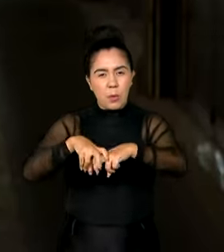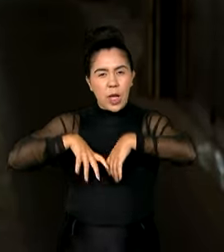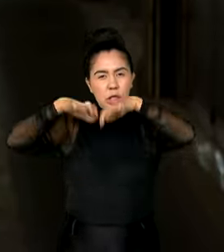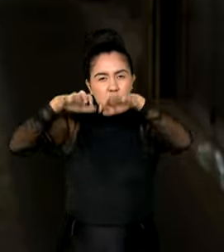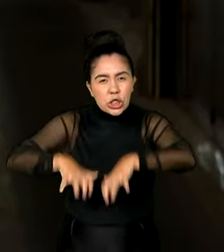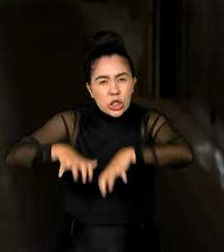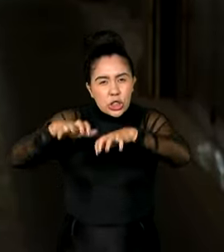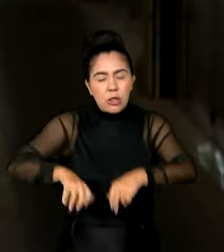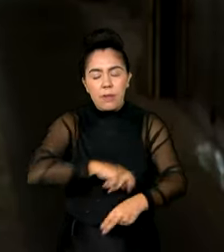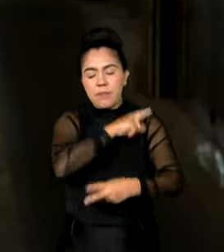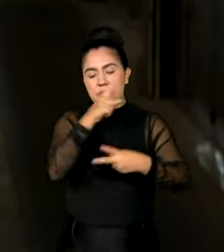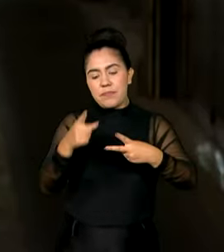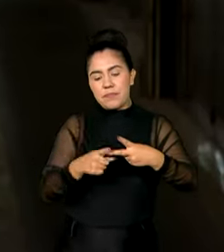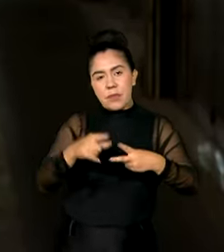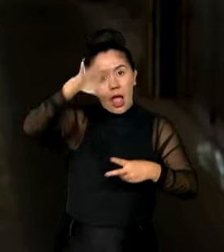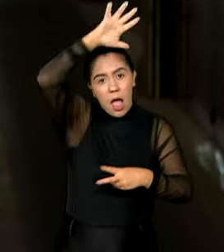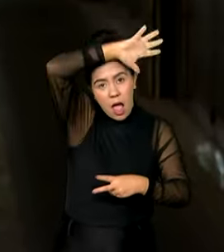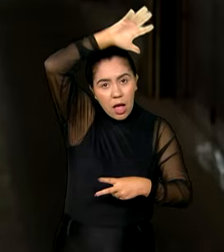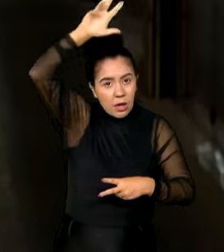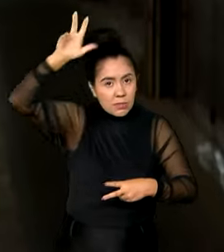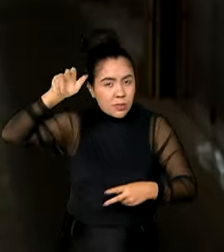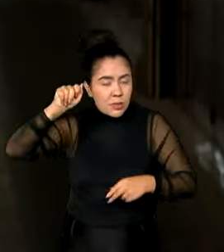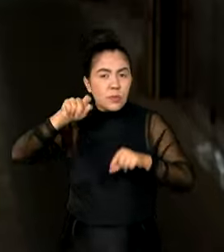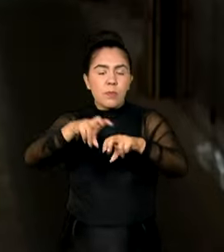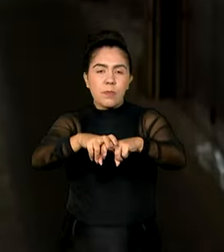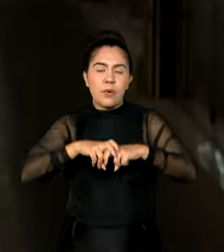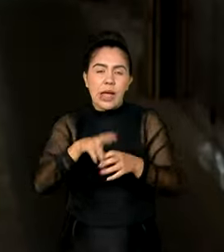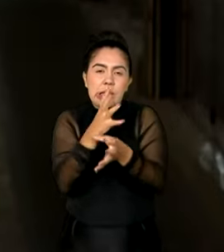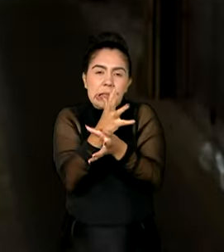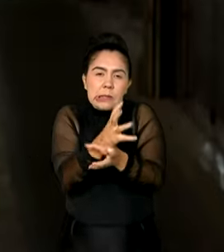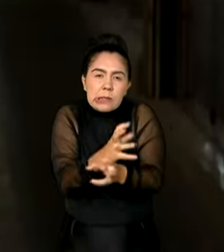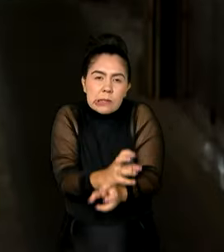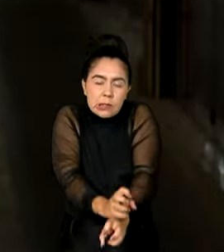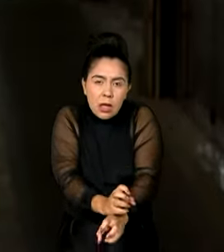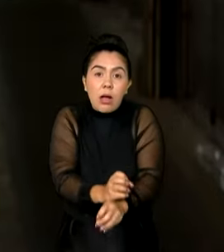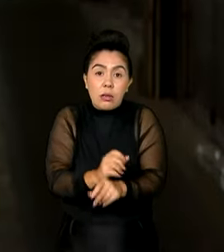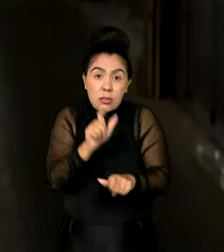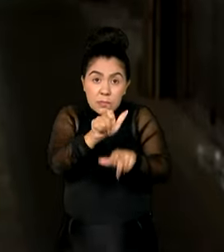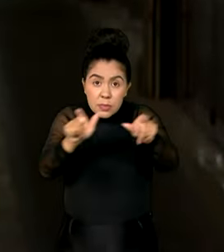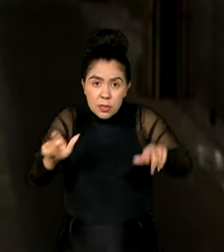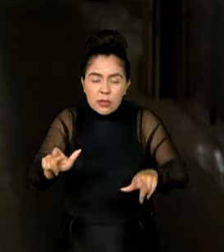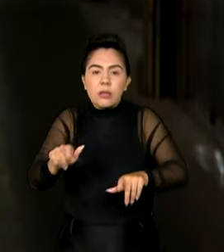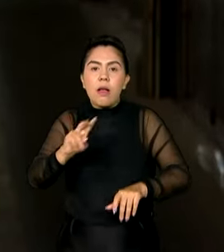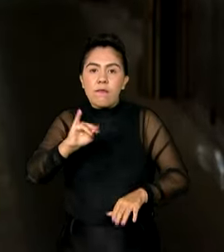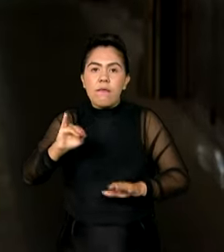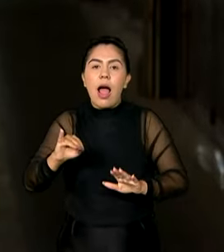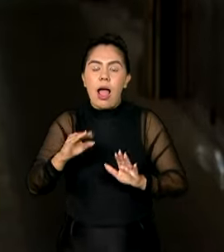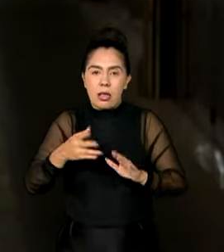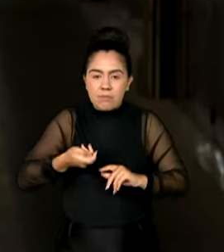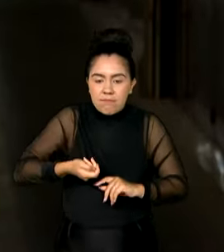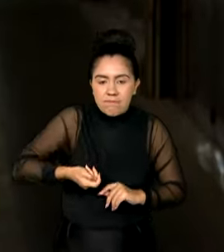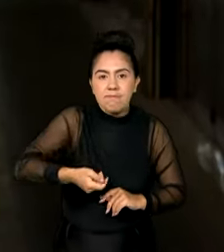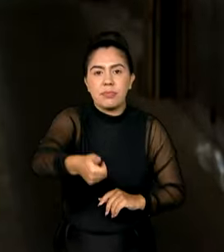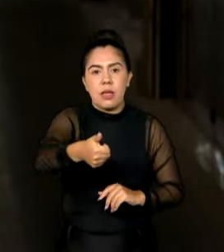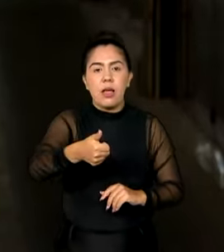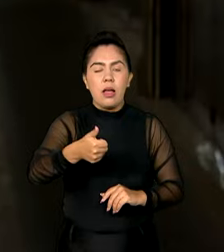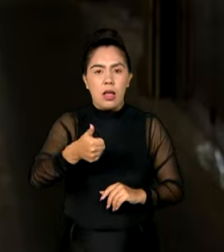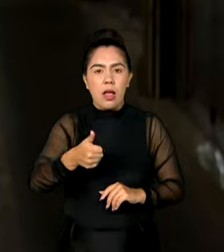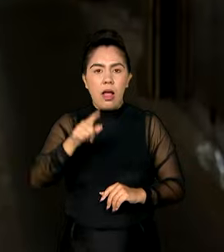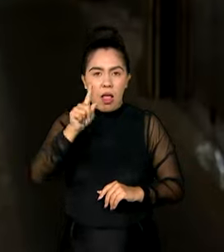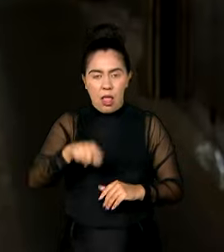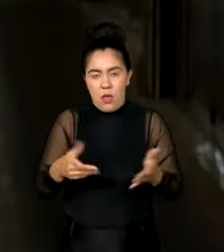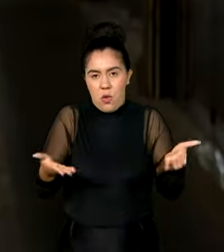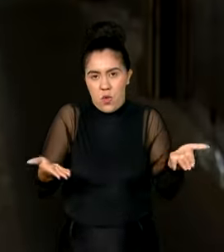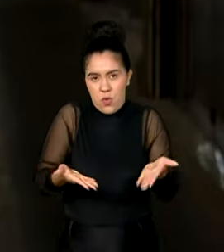do Amazonas, por conta da seca. Esses moradores vão receber o Bolsa Família no primeiro dia, que no caso